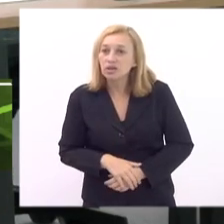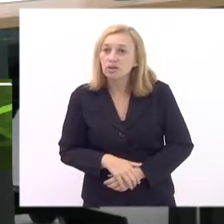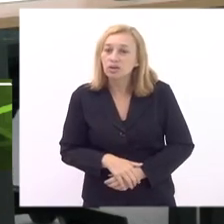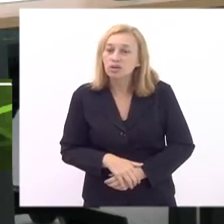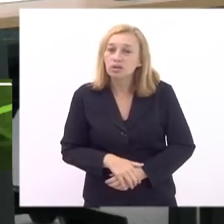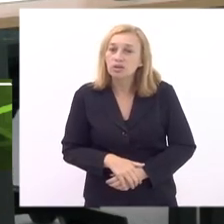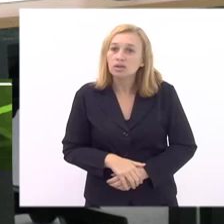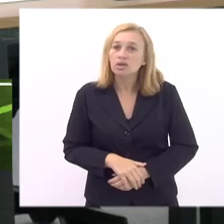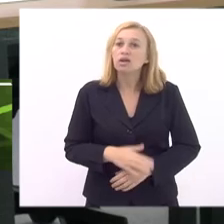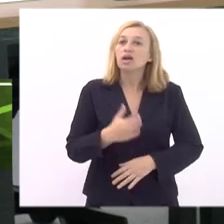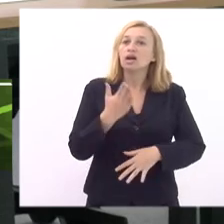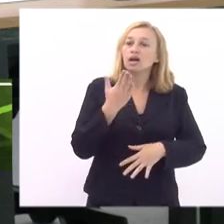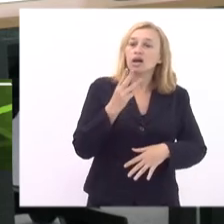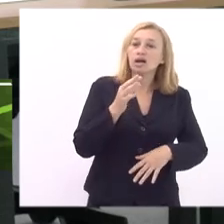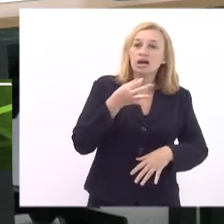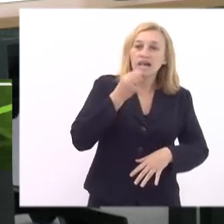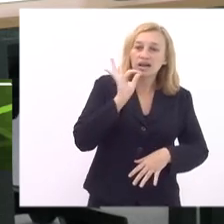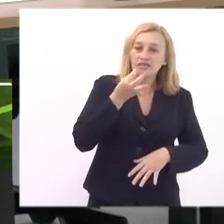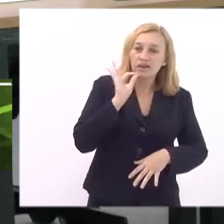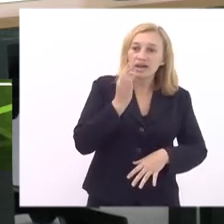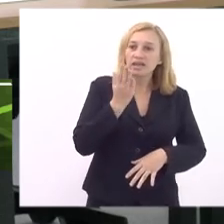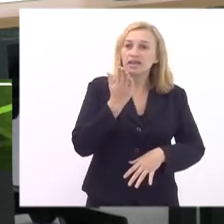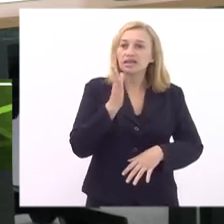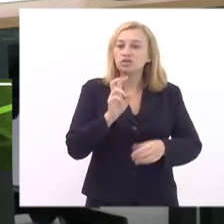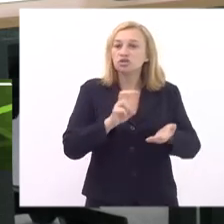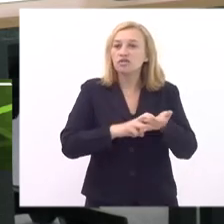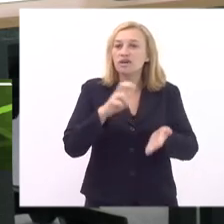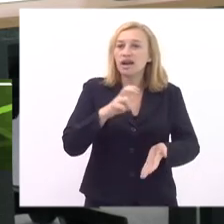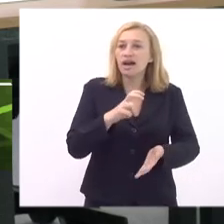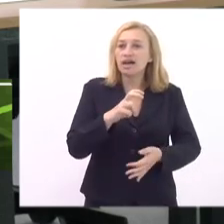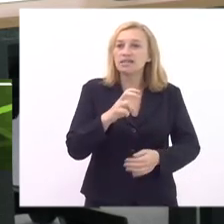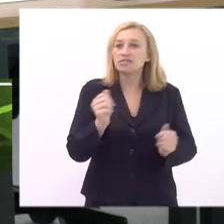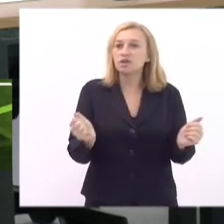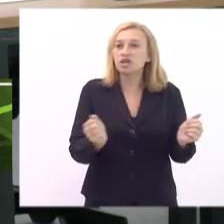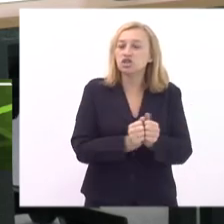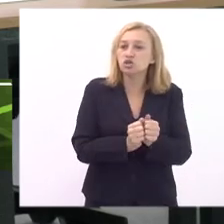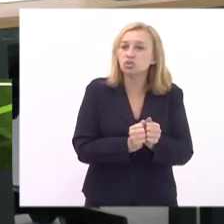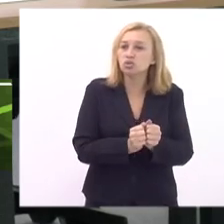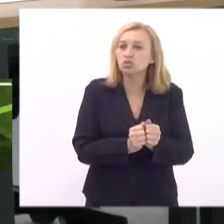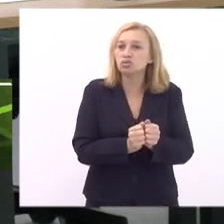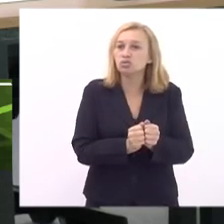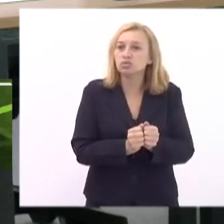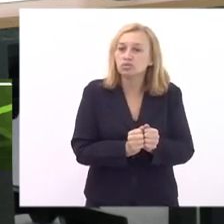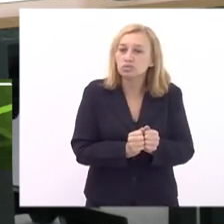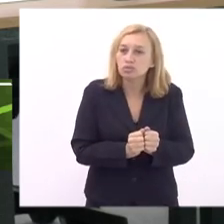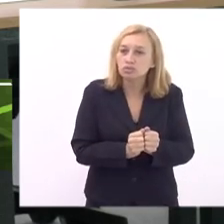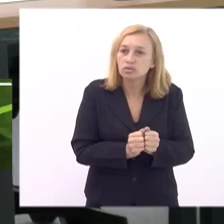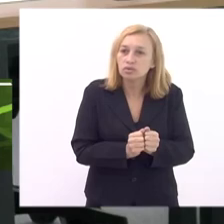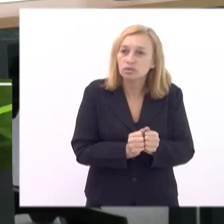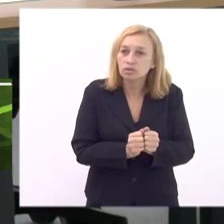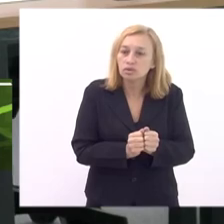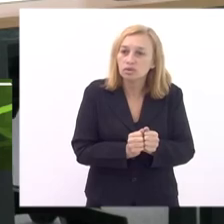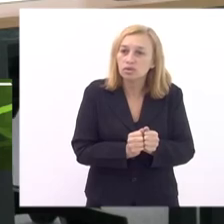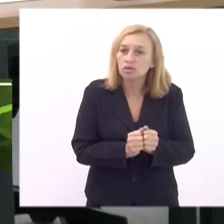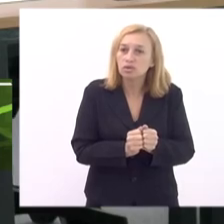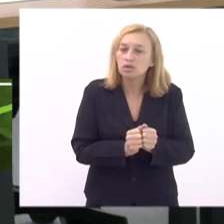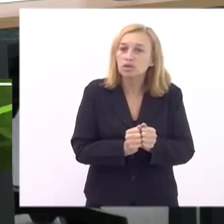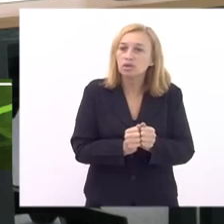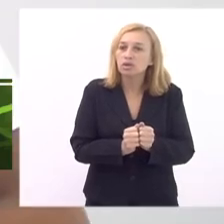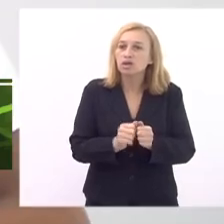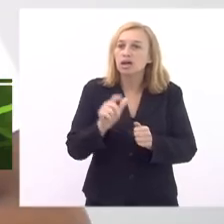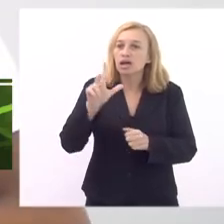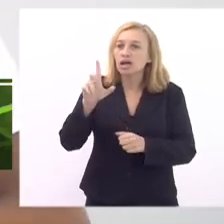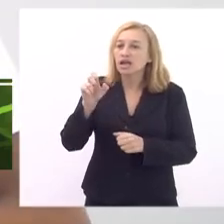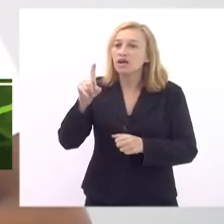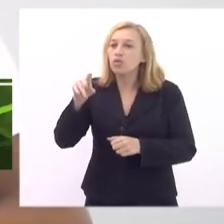que o lanche e café da manhã vira junto e se era para comprar um um legume aí não tem